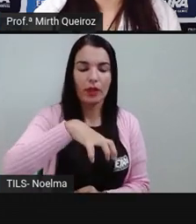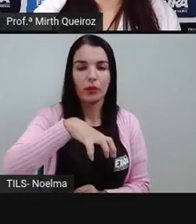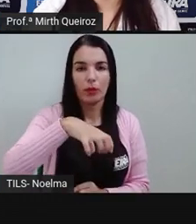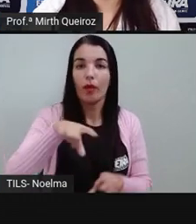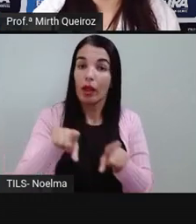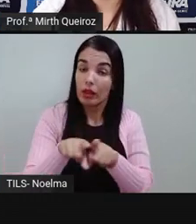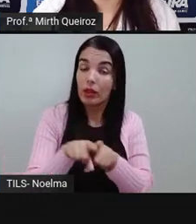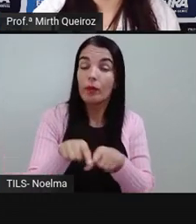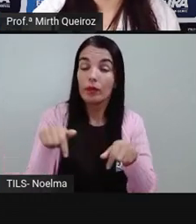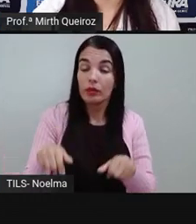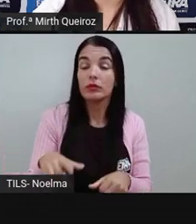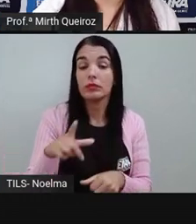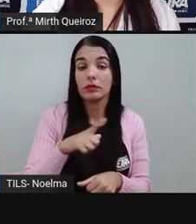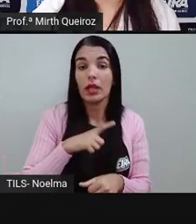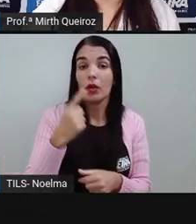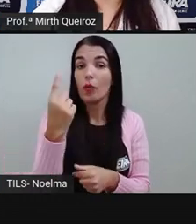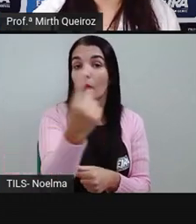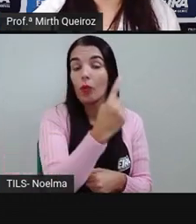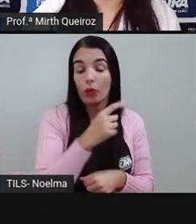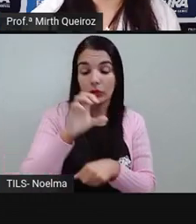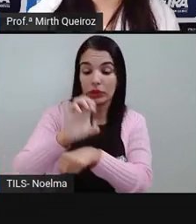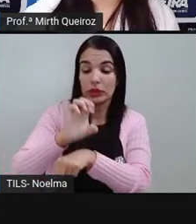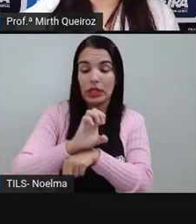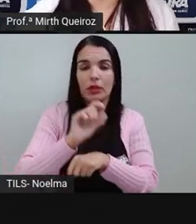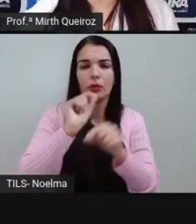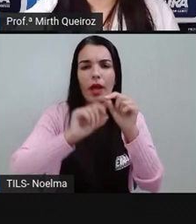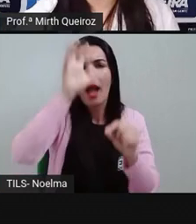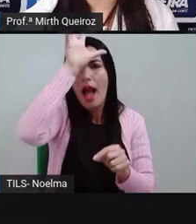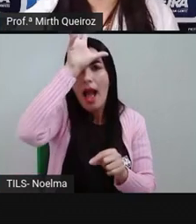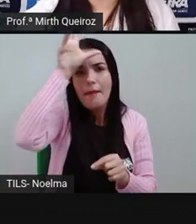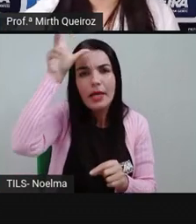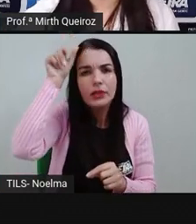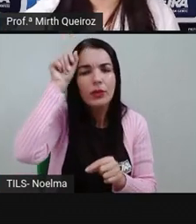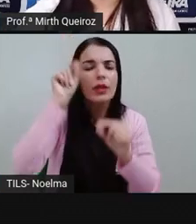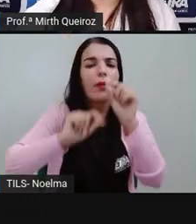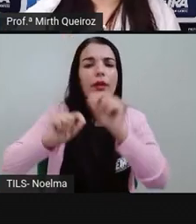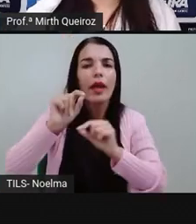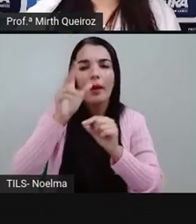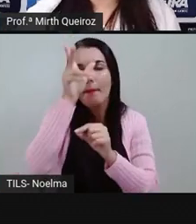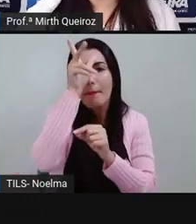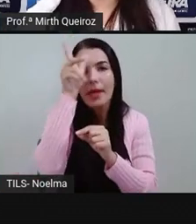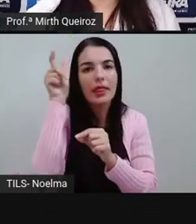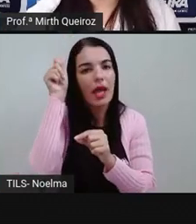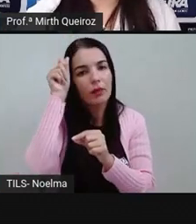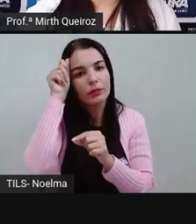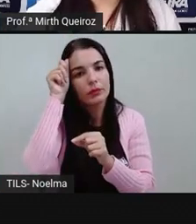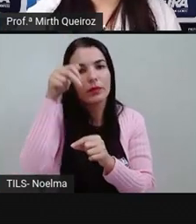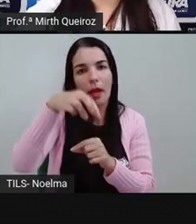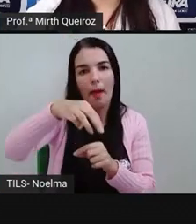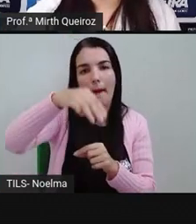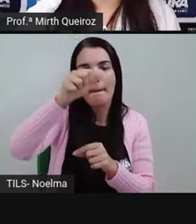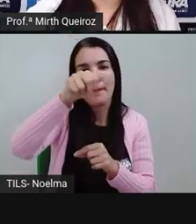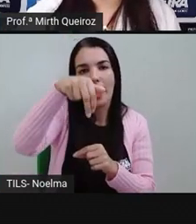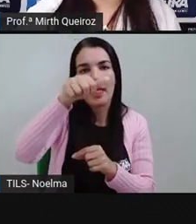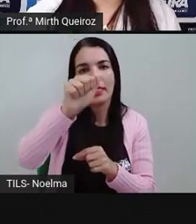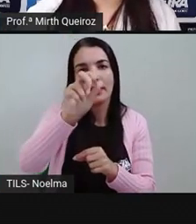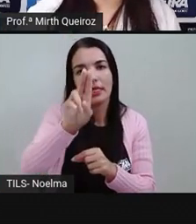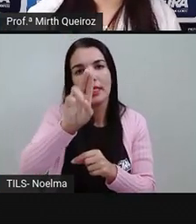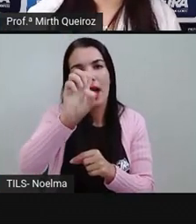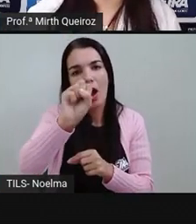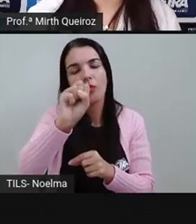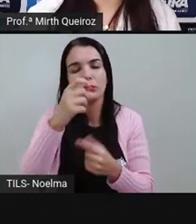também têm uma capital, né? Amazonas. A capital de Amazonas aí seria Manaus, Roraima,